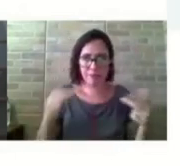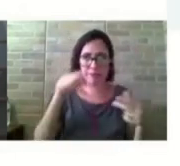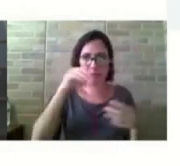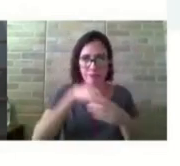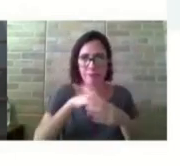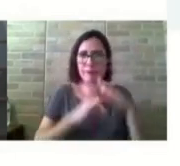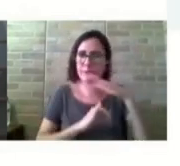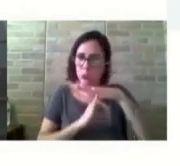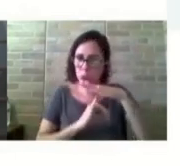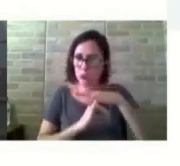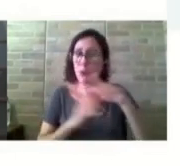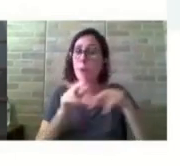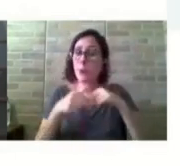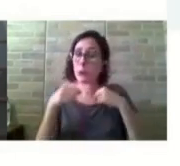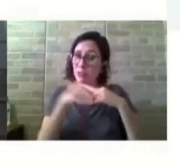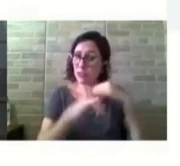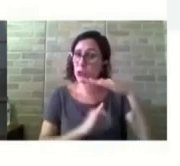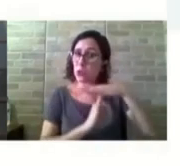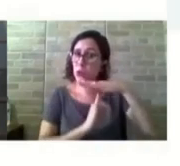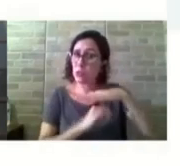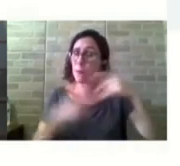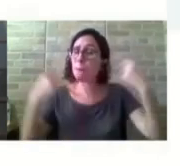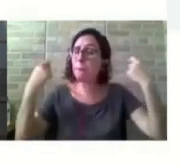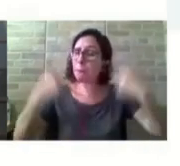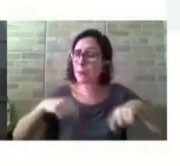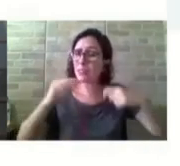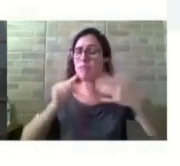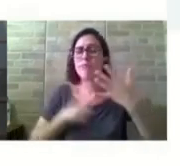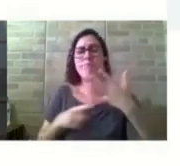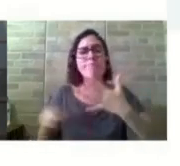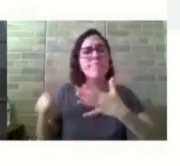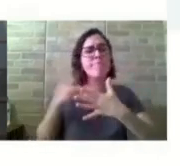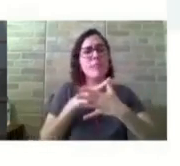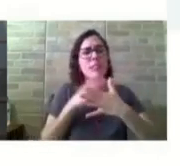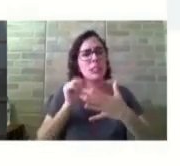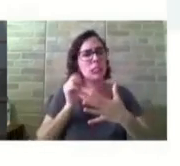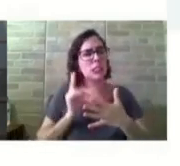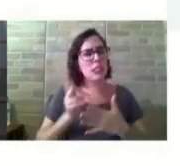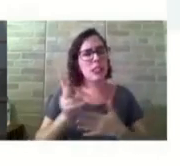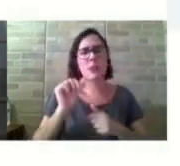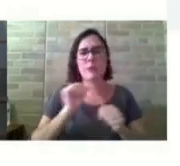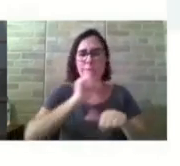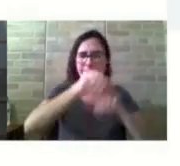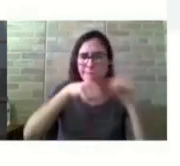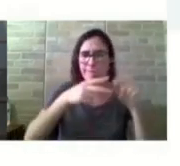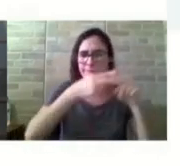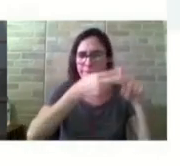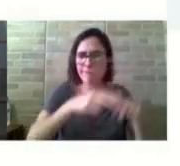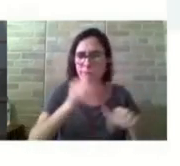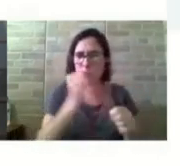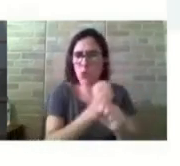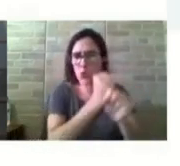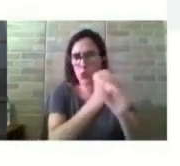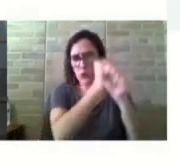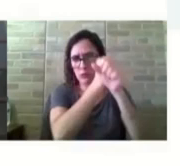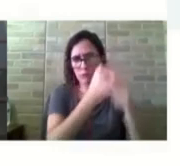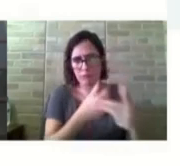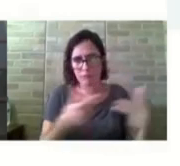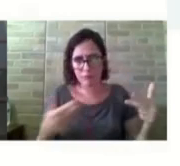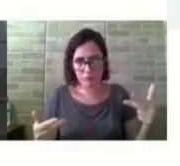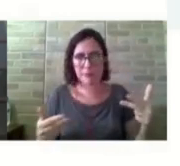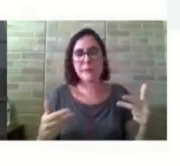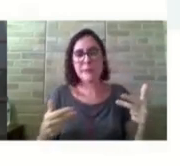priorizar ações constantes de adequações, reformas ou construção das educações dos campos